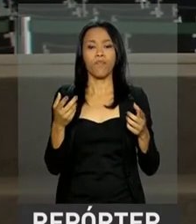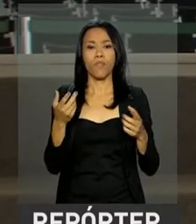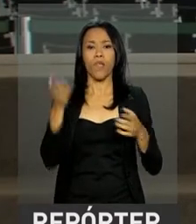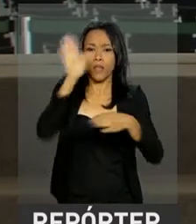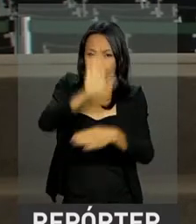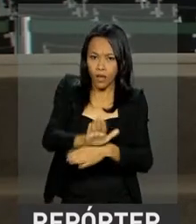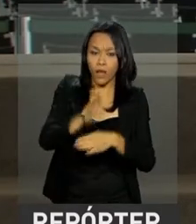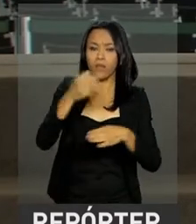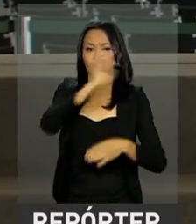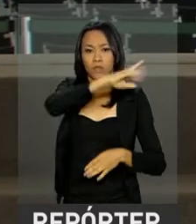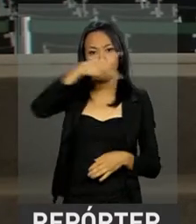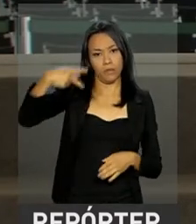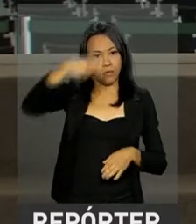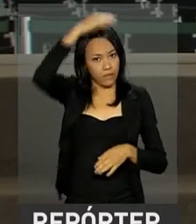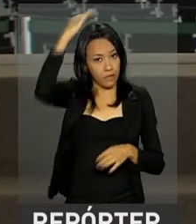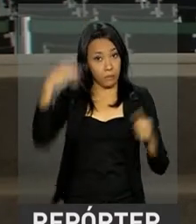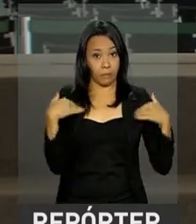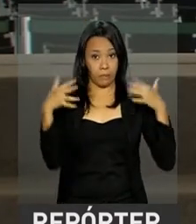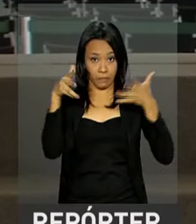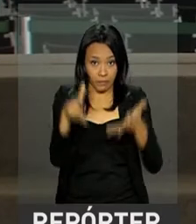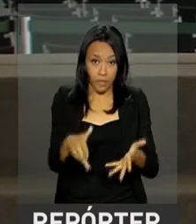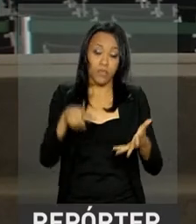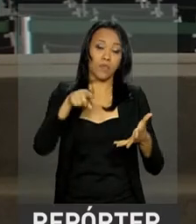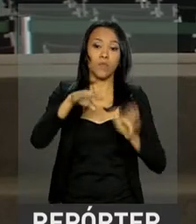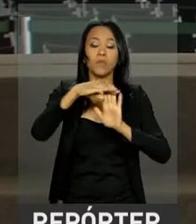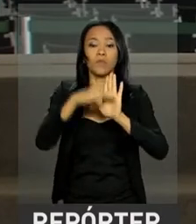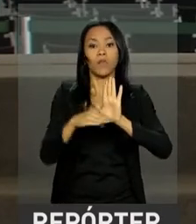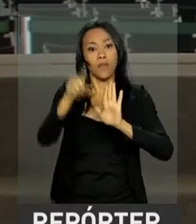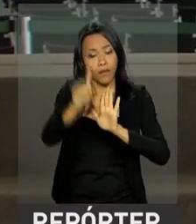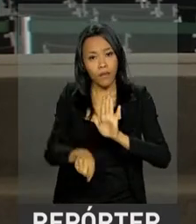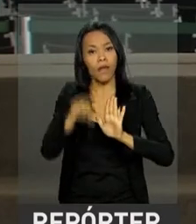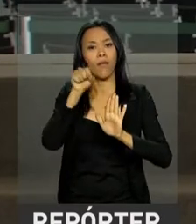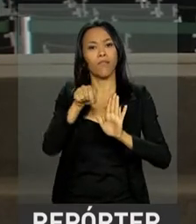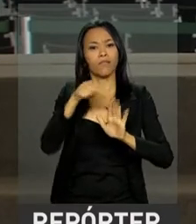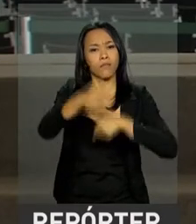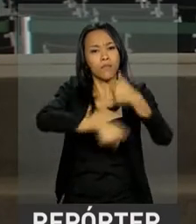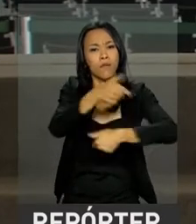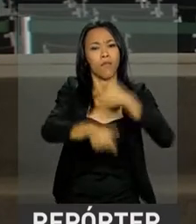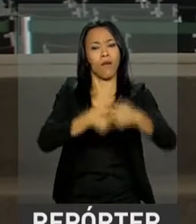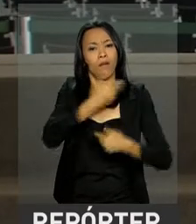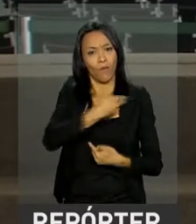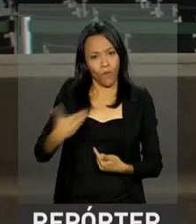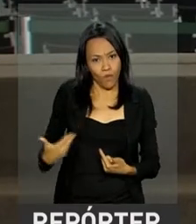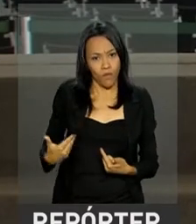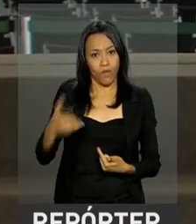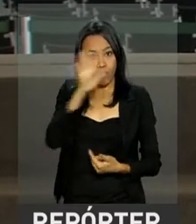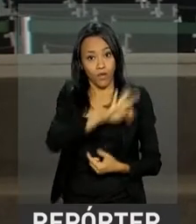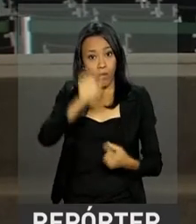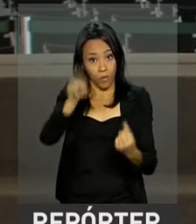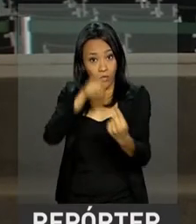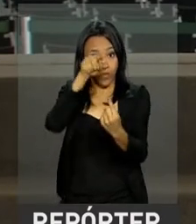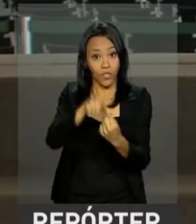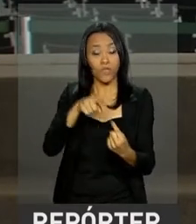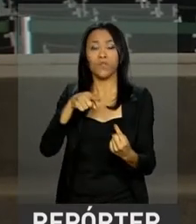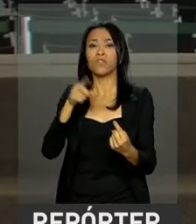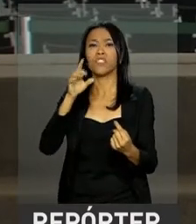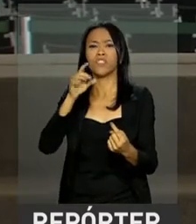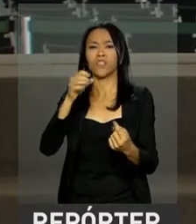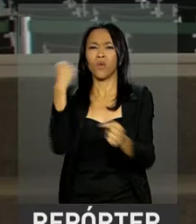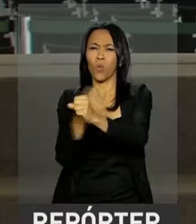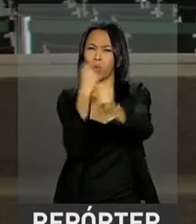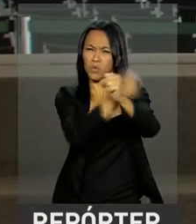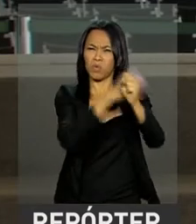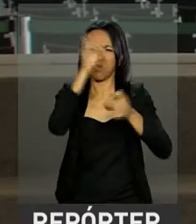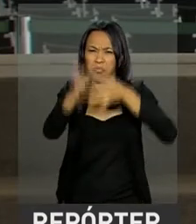do lançamento do programa Avançar, que é uma iniciativa do governo federal para concluir obras até o final do ano que